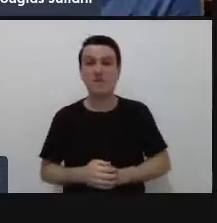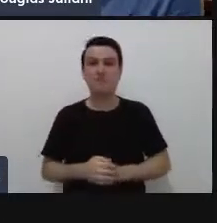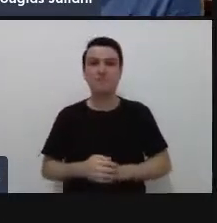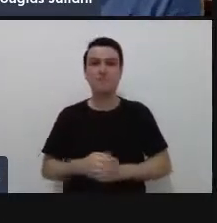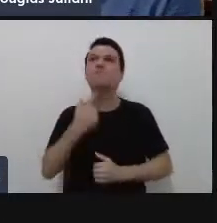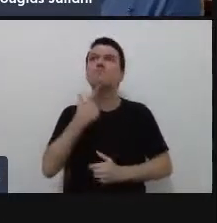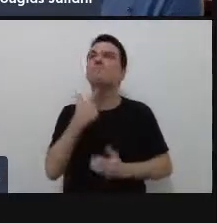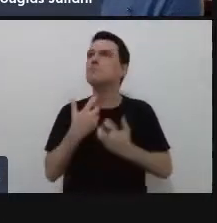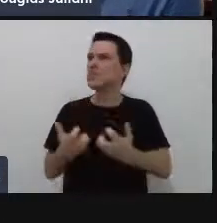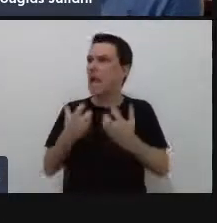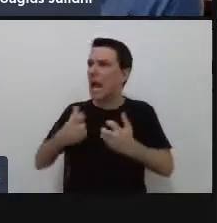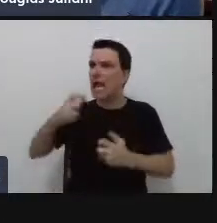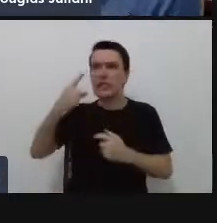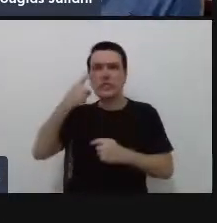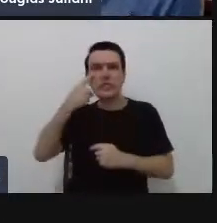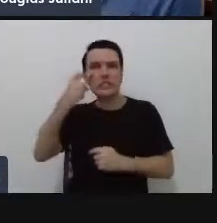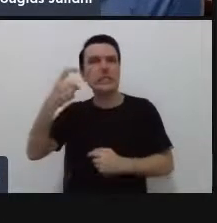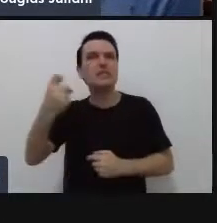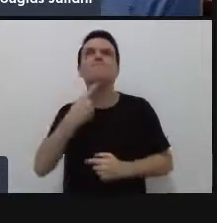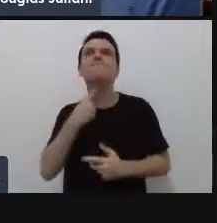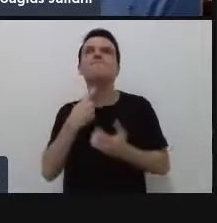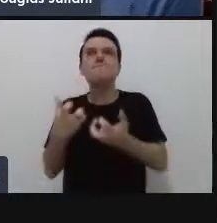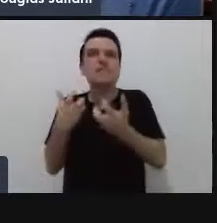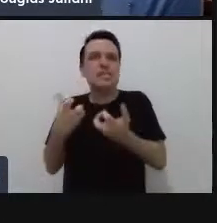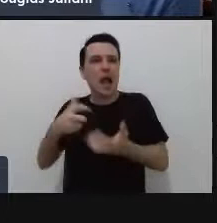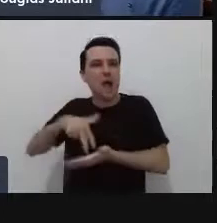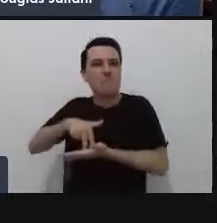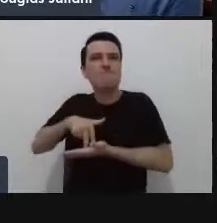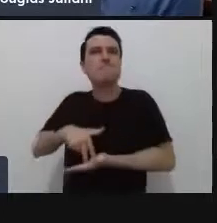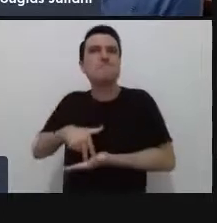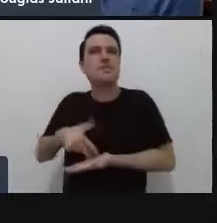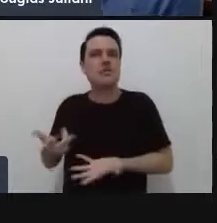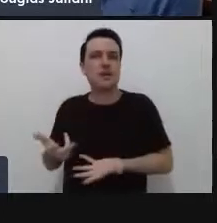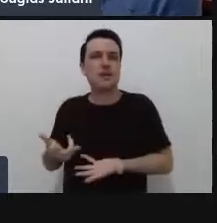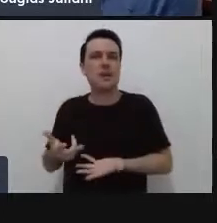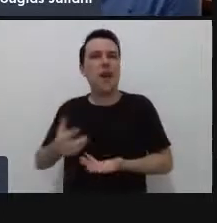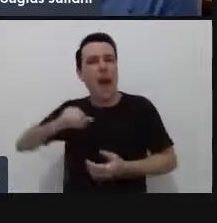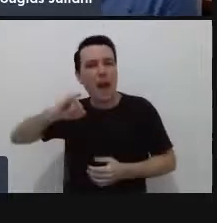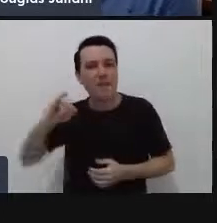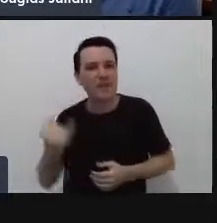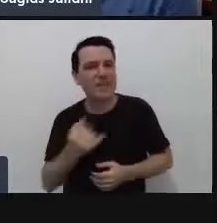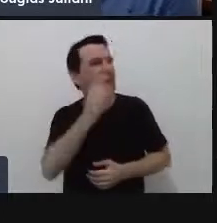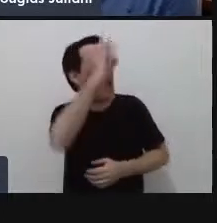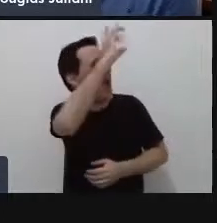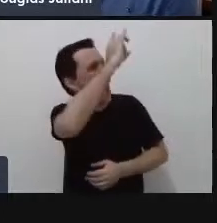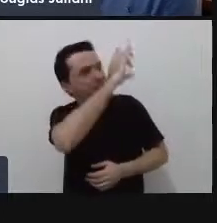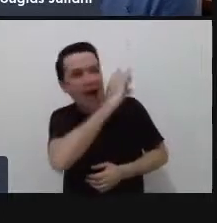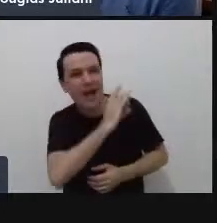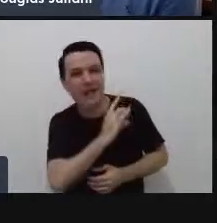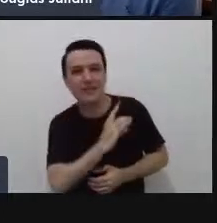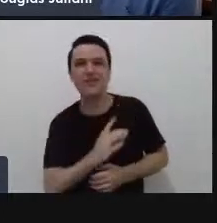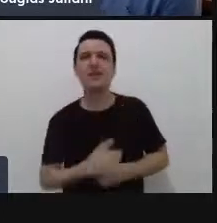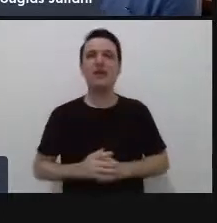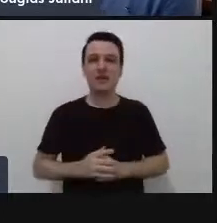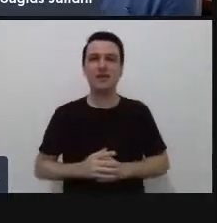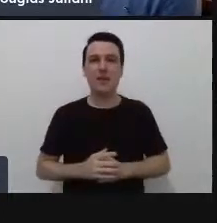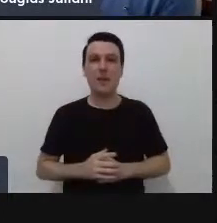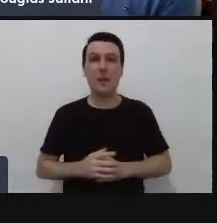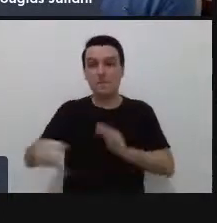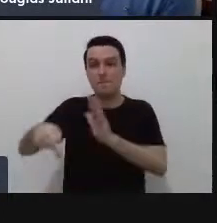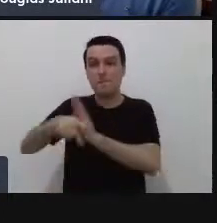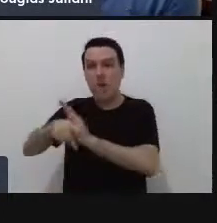afim, teçado, com tesão para inovar, então, nós vamos aproveitar um pouco desse arcabouço teórico da